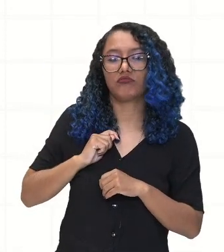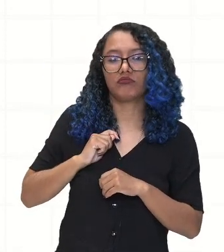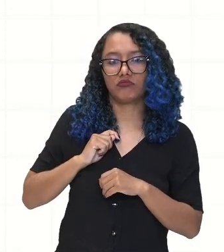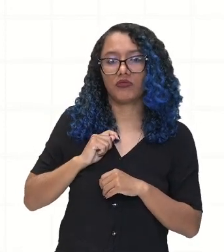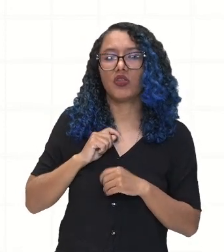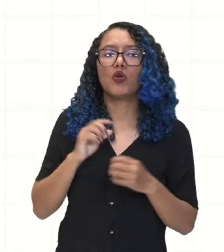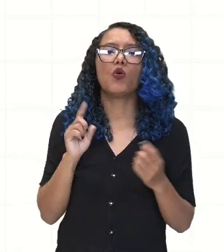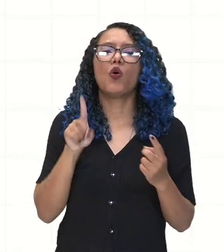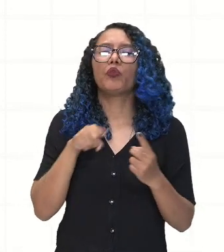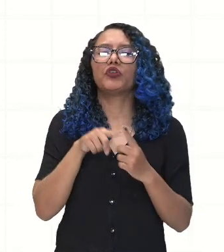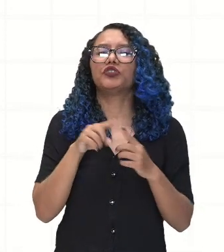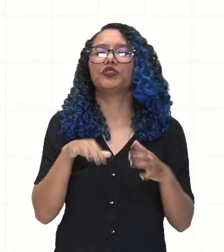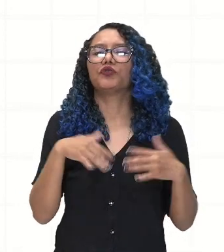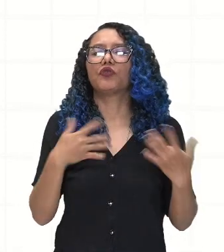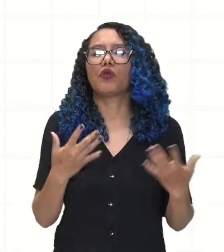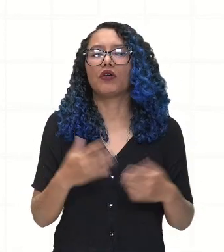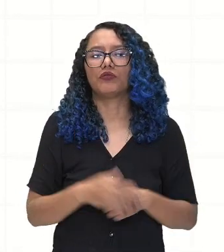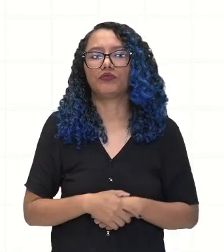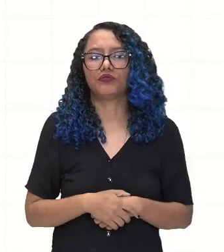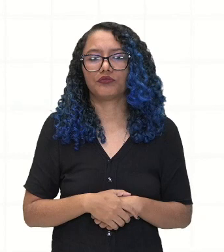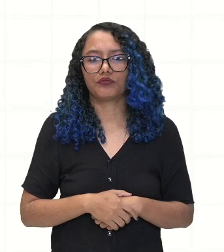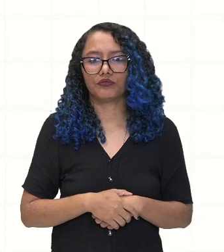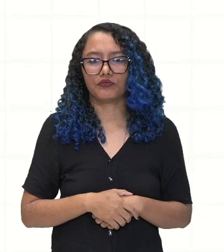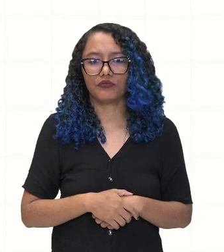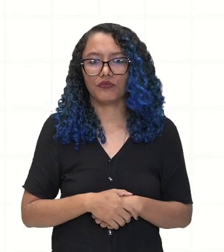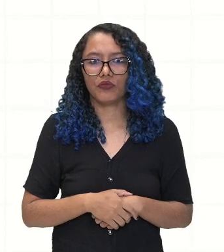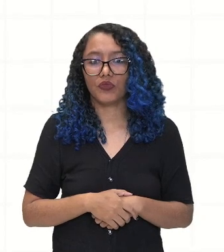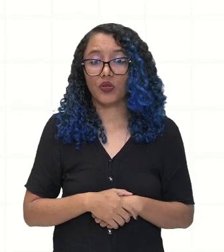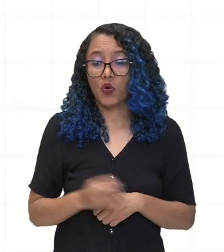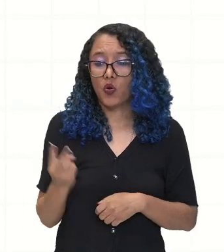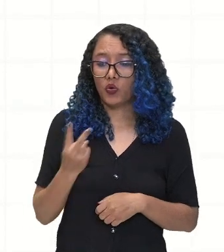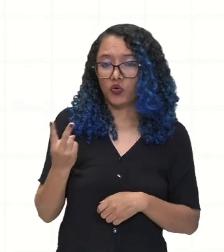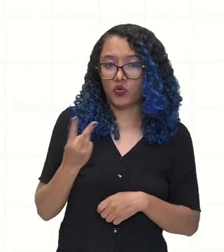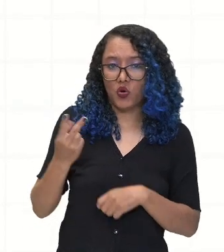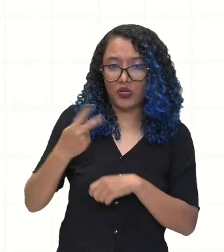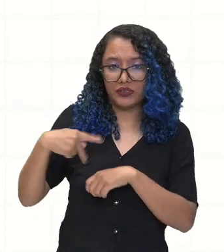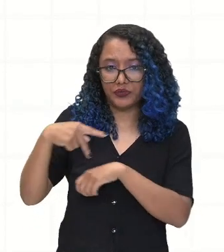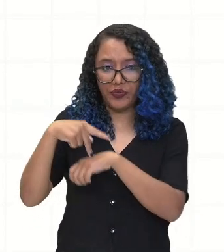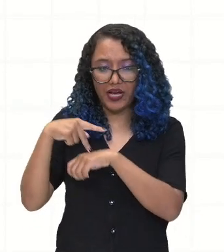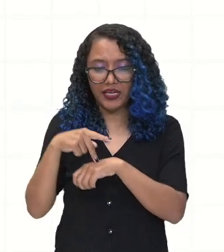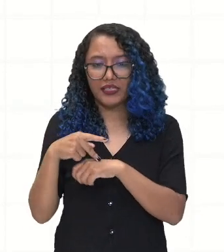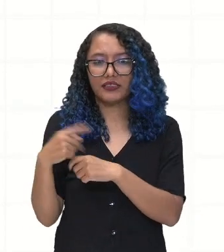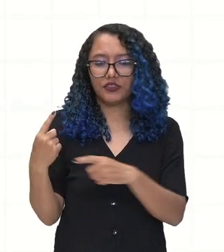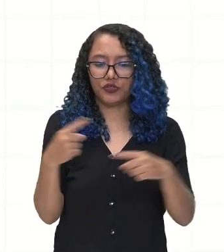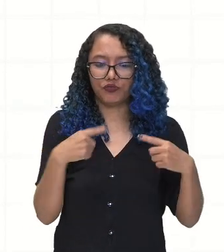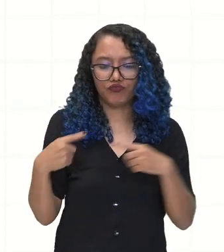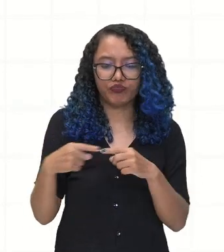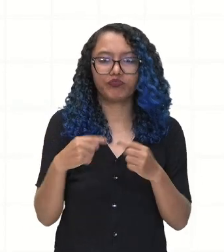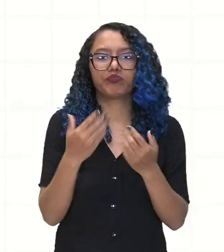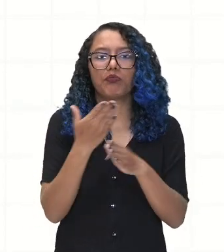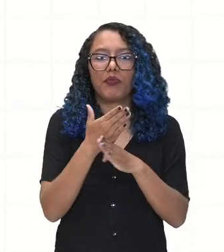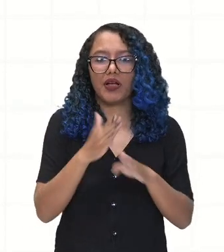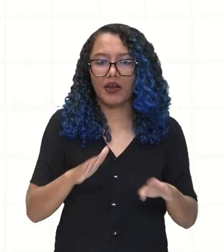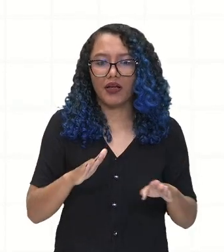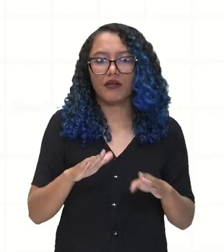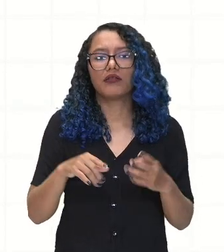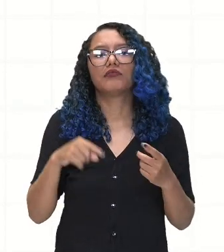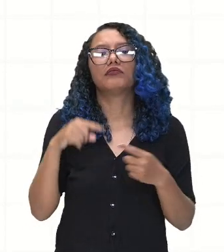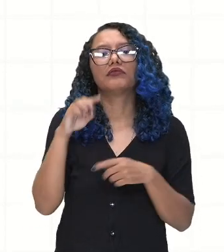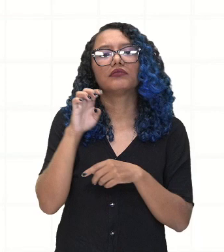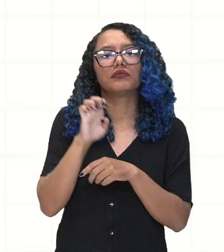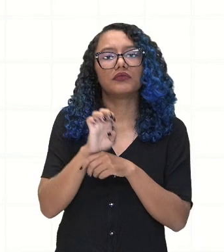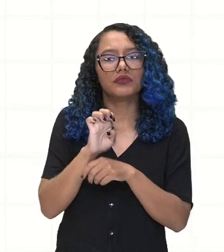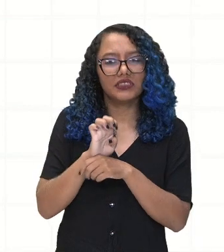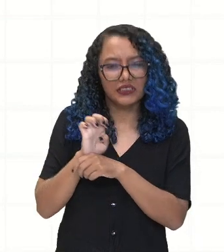territoriais entre os estados ibéricos. Quais são esses estados ibéricos, professora? Portugal e